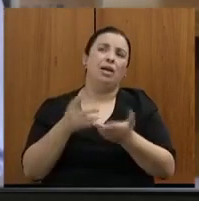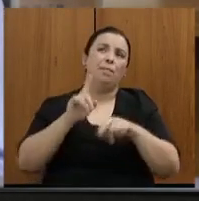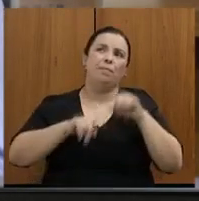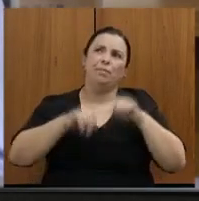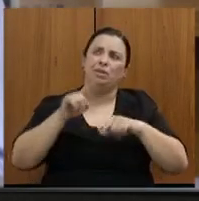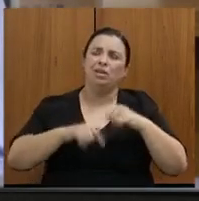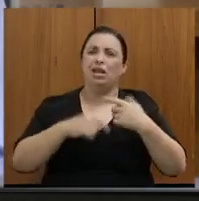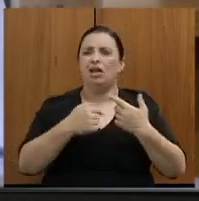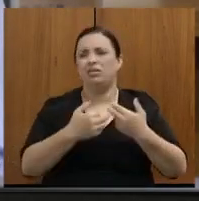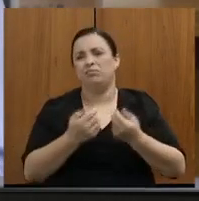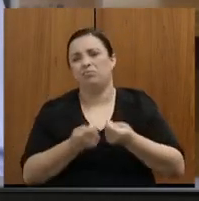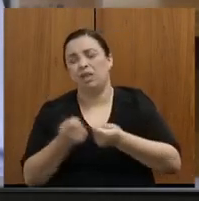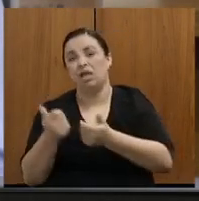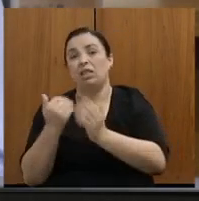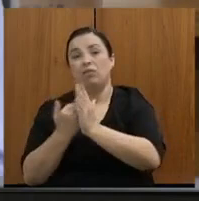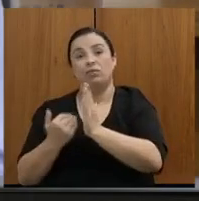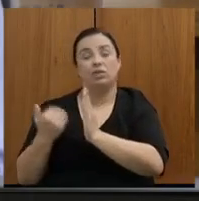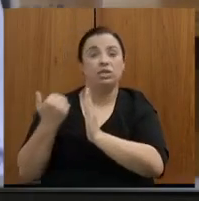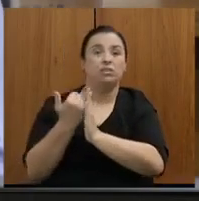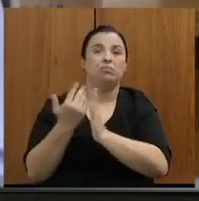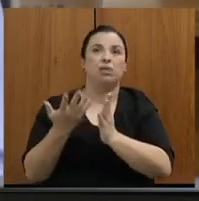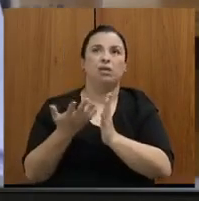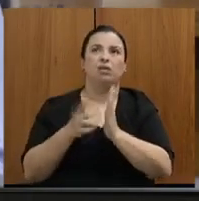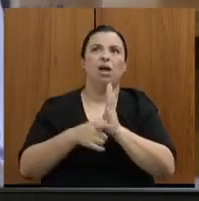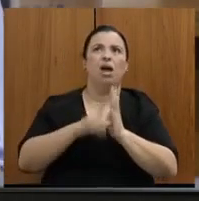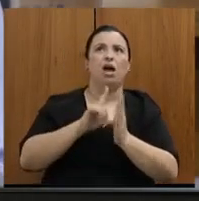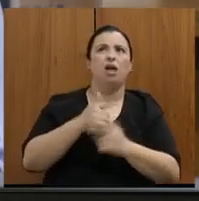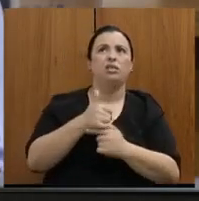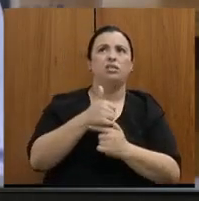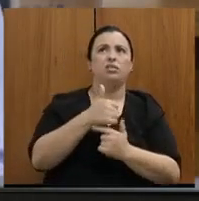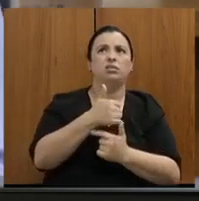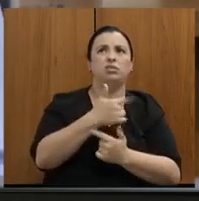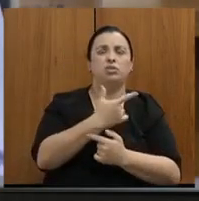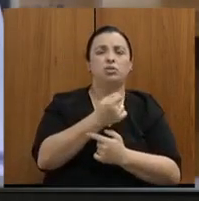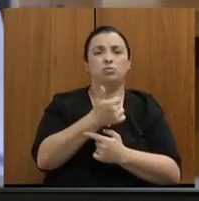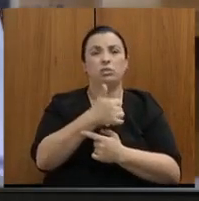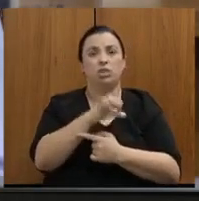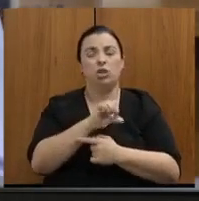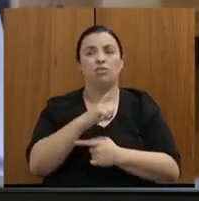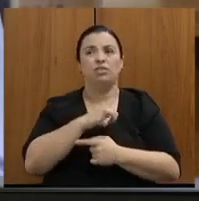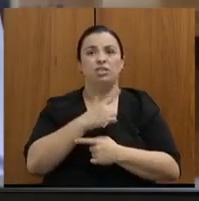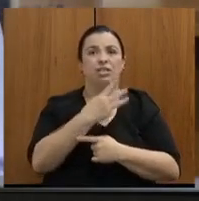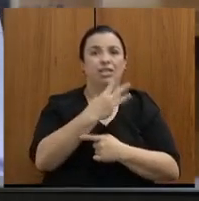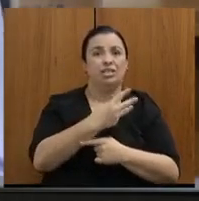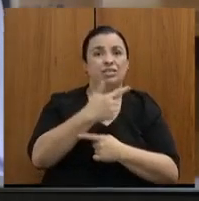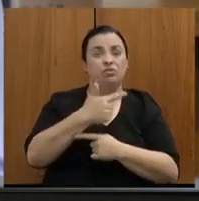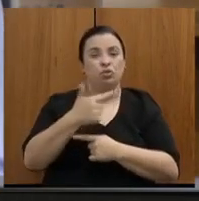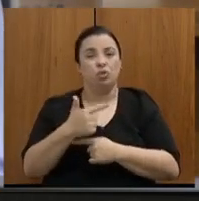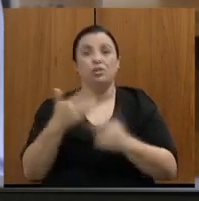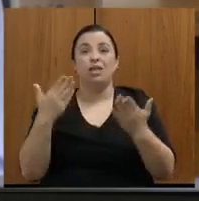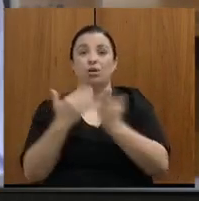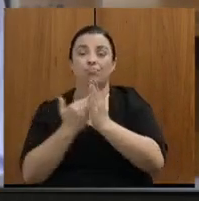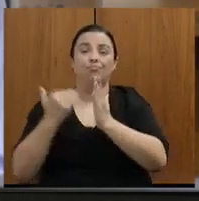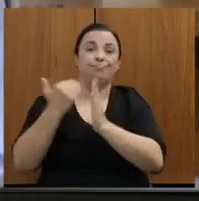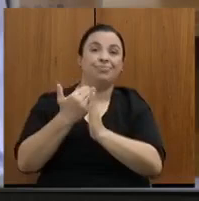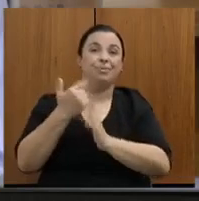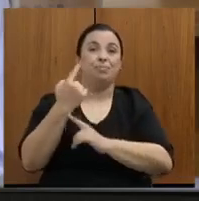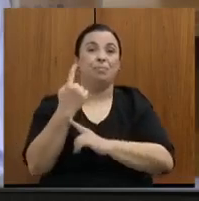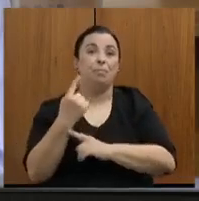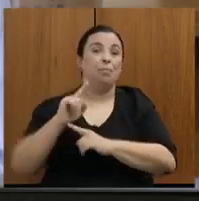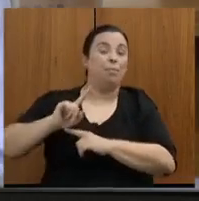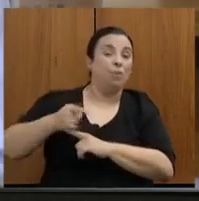mataburros. Em 19, tinha 322 doados, em 2021, 1.275. Então,